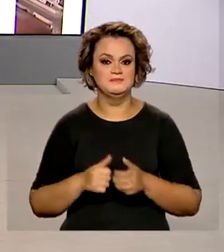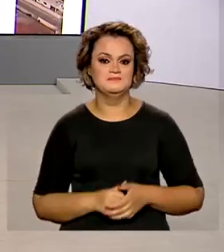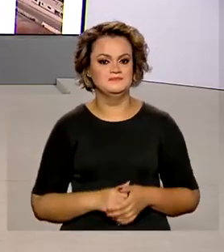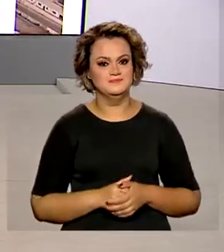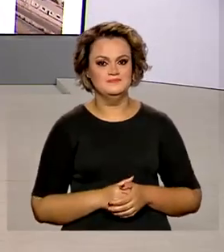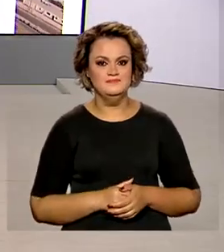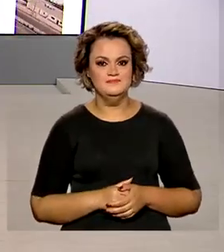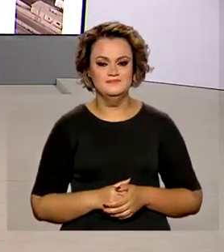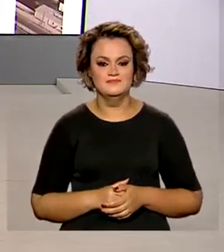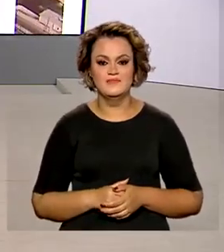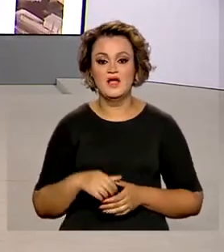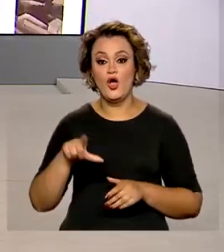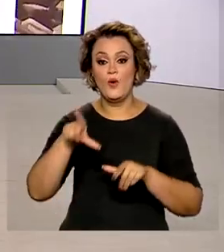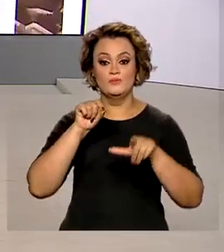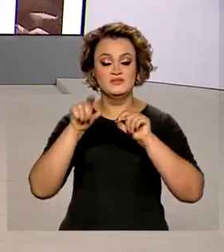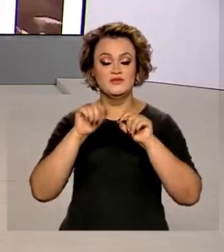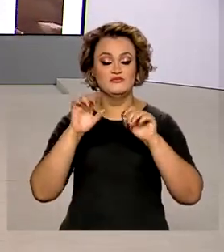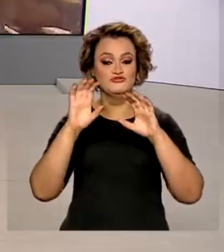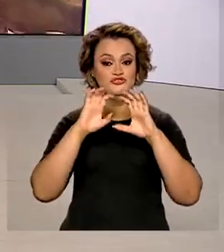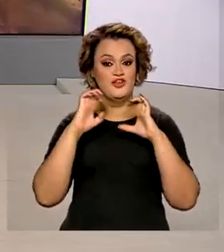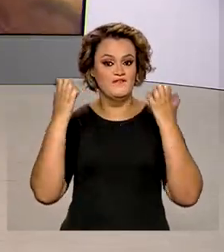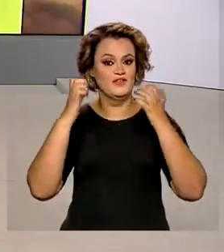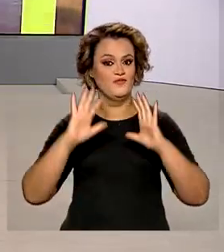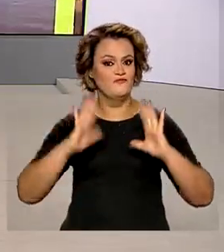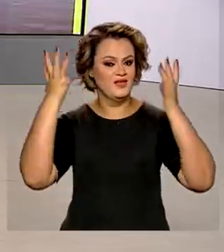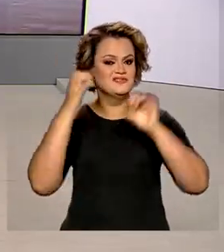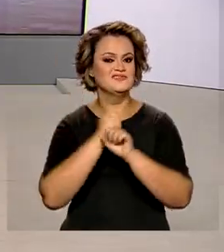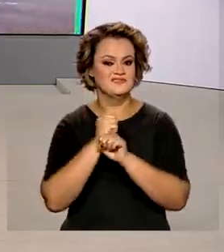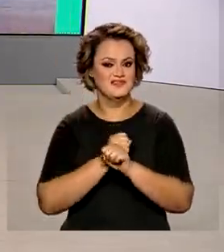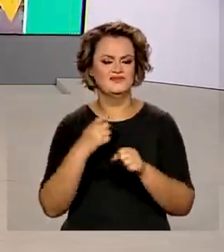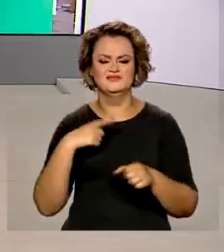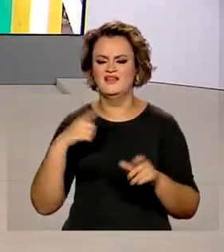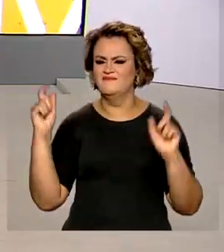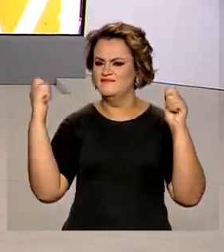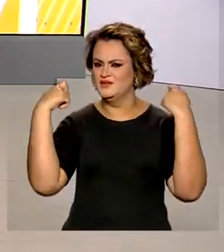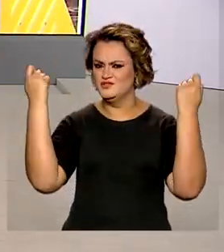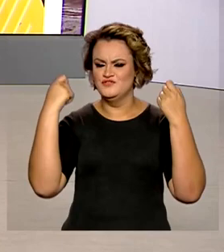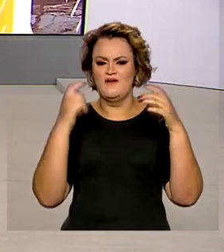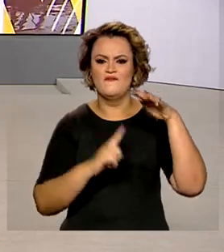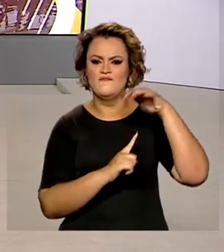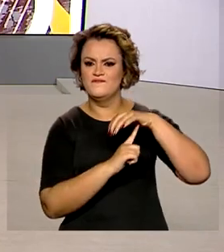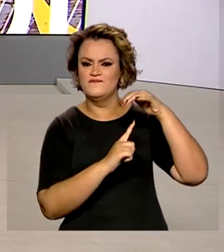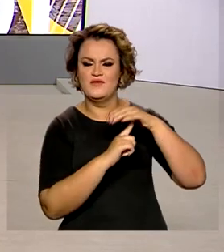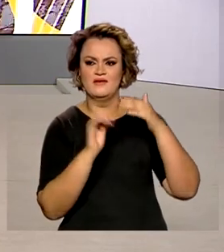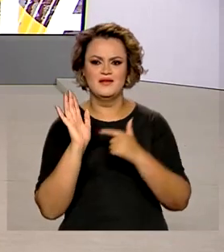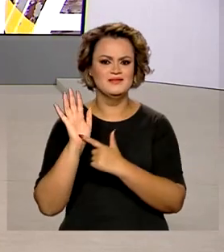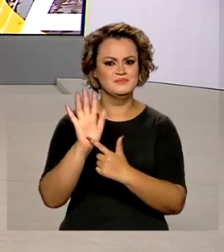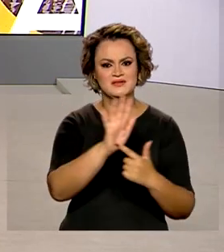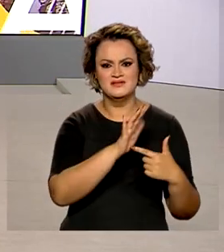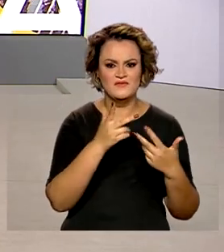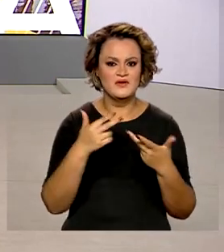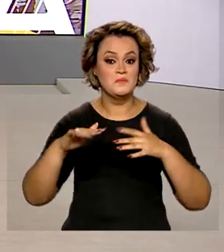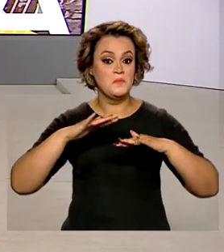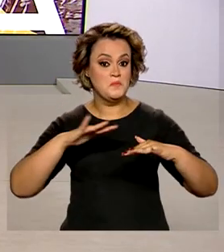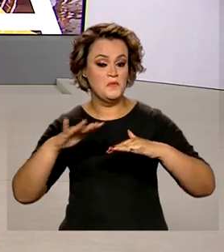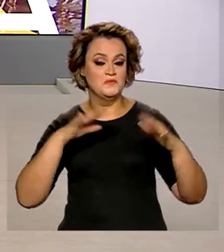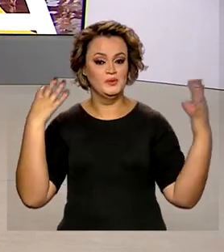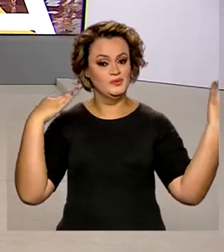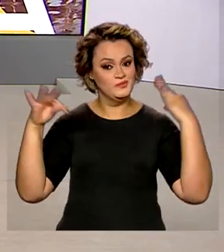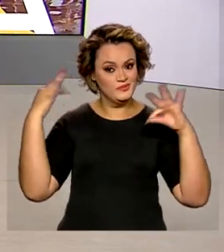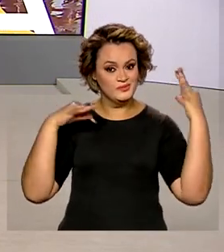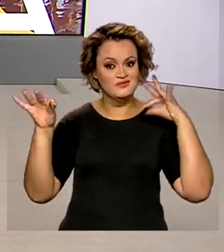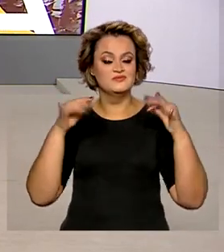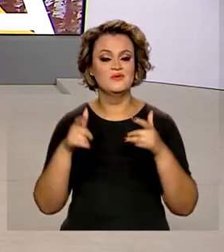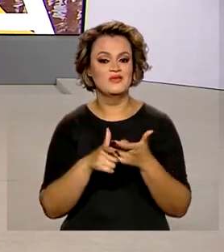Que opções de eventos não faltam este ano? São festivais, feiras e exposições que movimentam o turismo